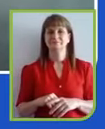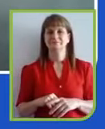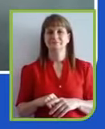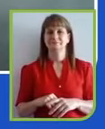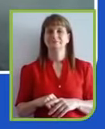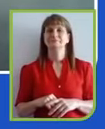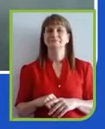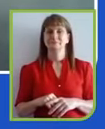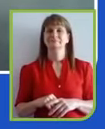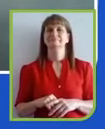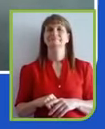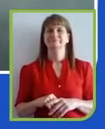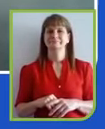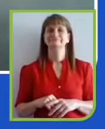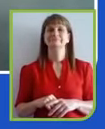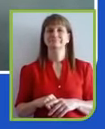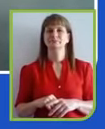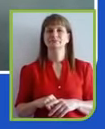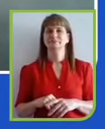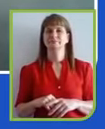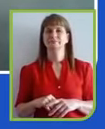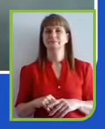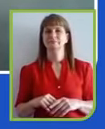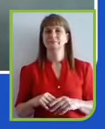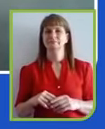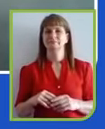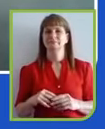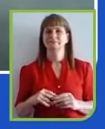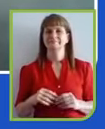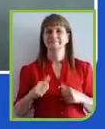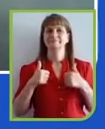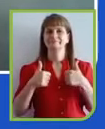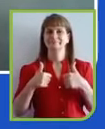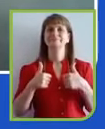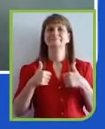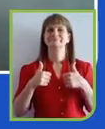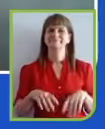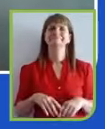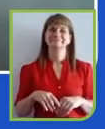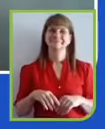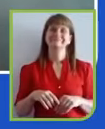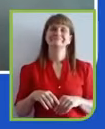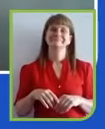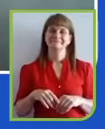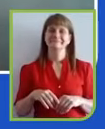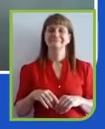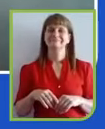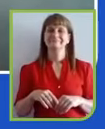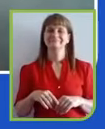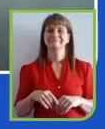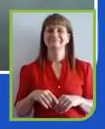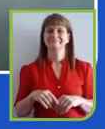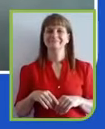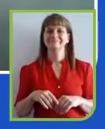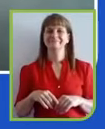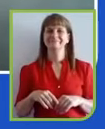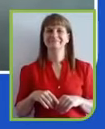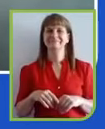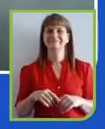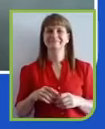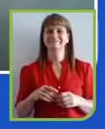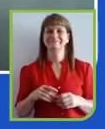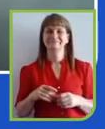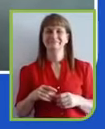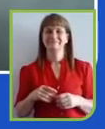um problema de som que está atrapalhando a Silvana, não é, Silvana? Vamos lá, ver se a gente ajuda ela. Bom, pessoal,